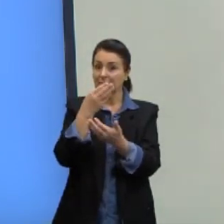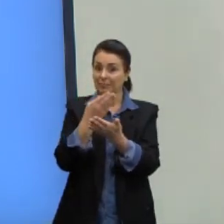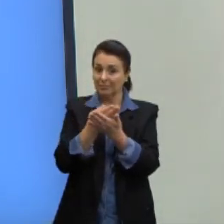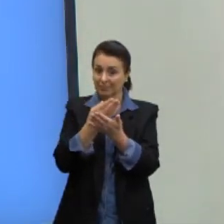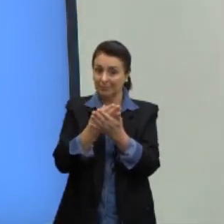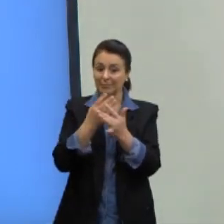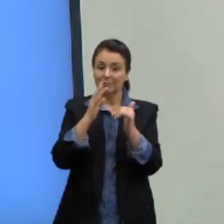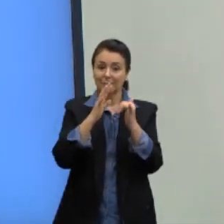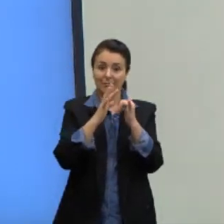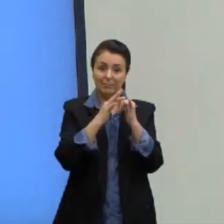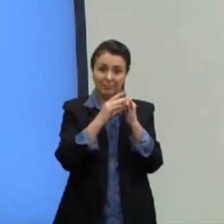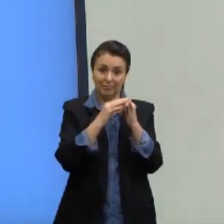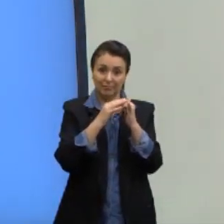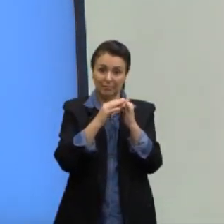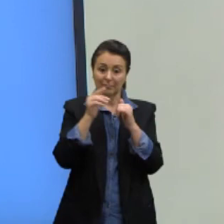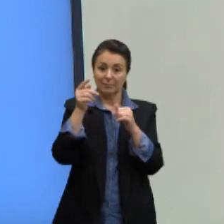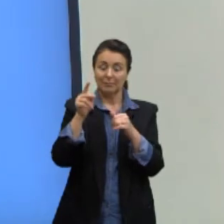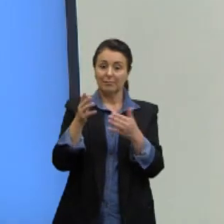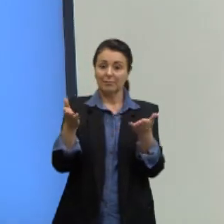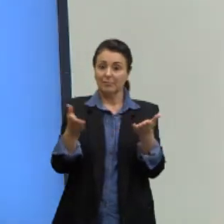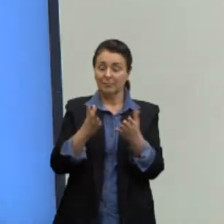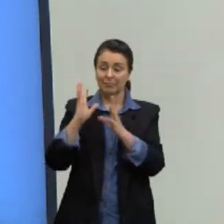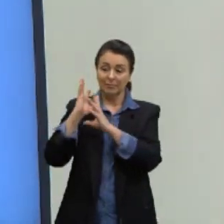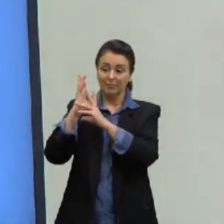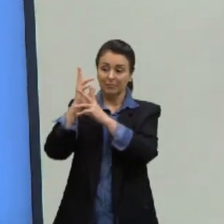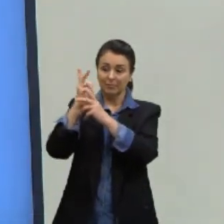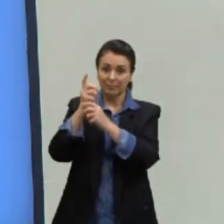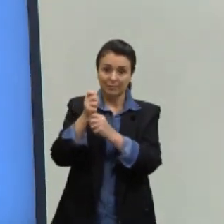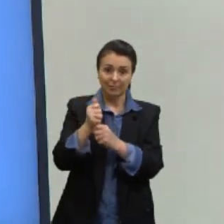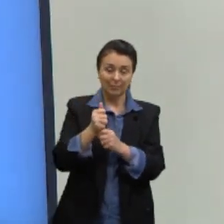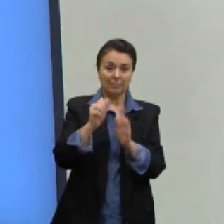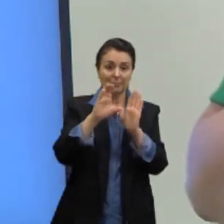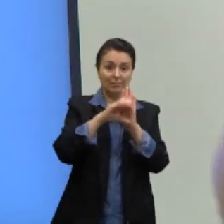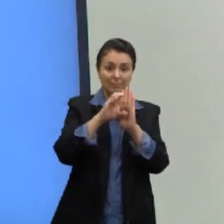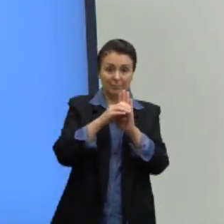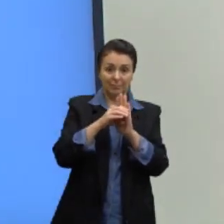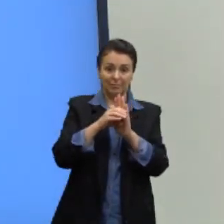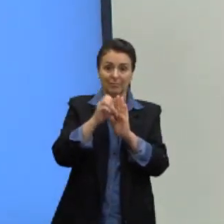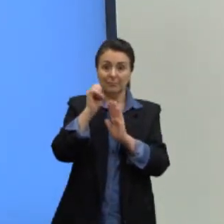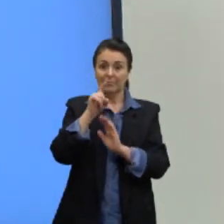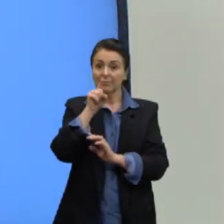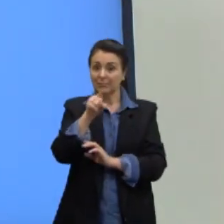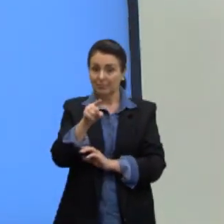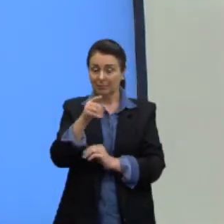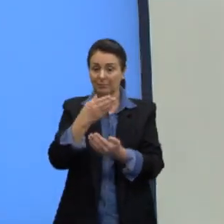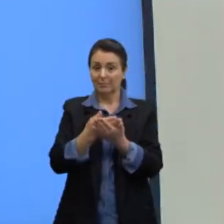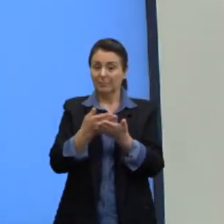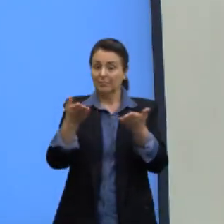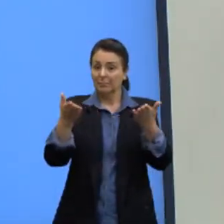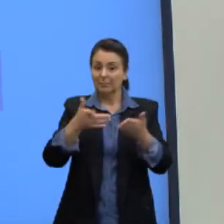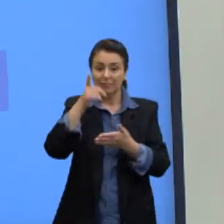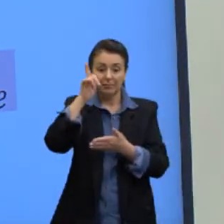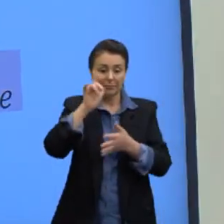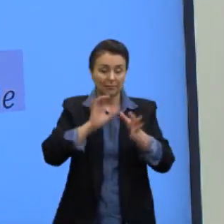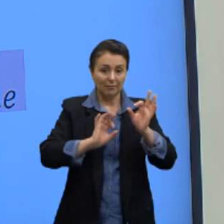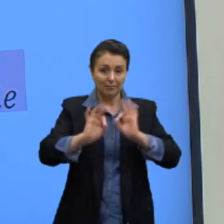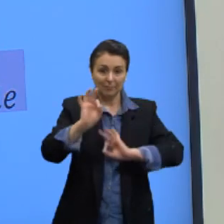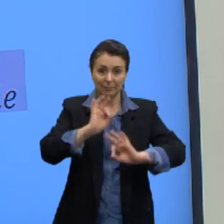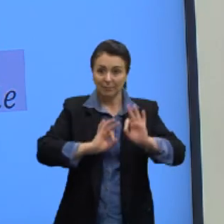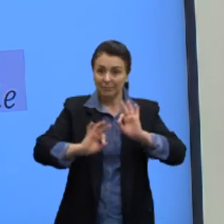E a ideia aqui é retomar esses conceitos. Se você, com esta aula, já consegue se organizar,